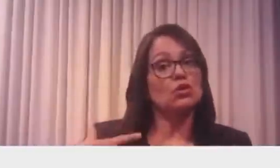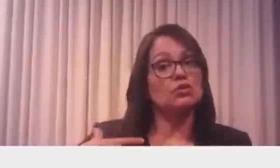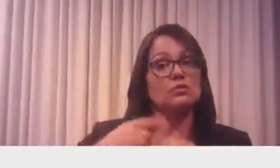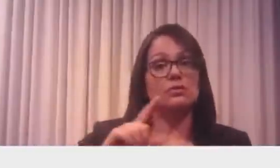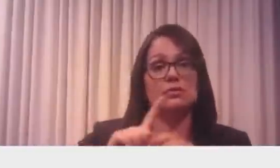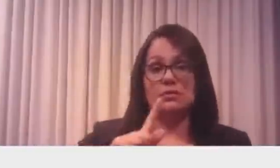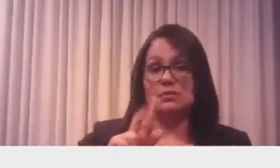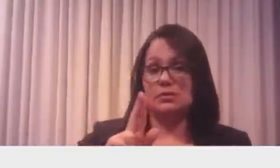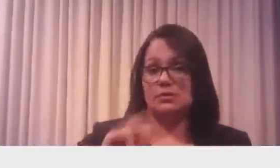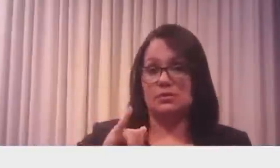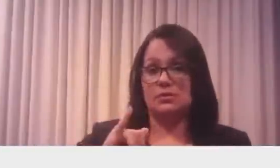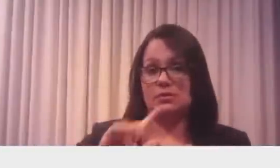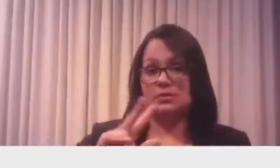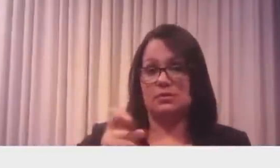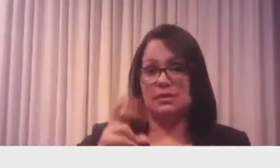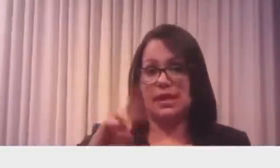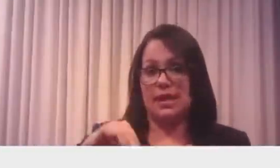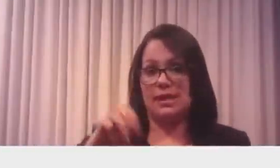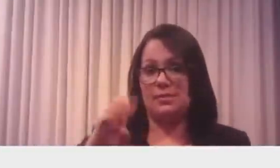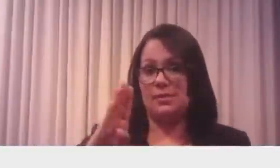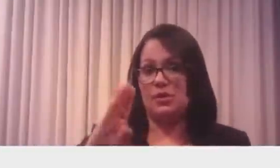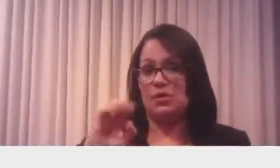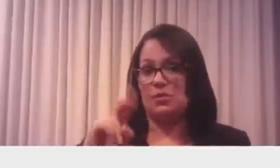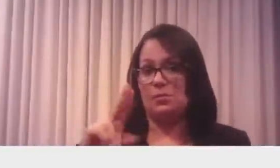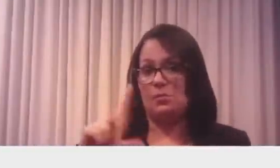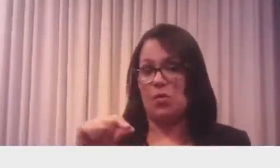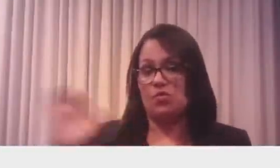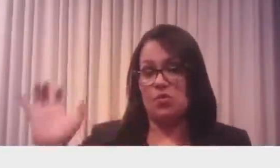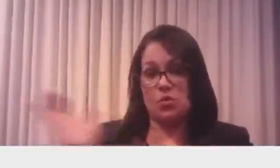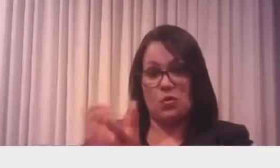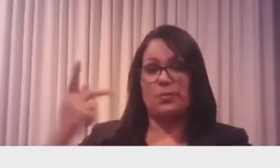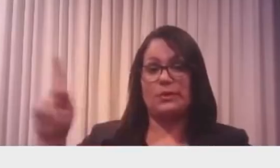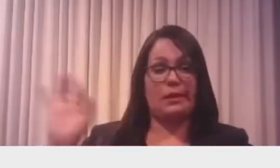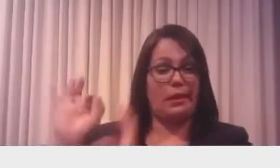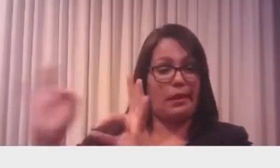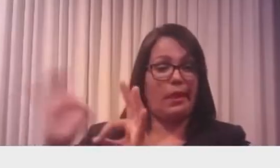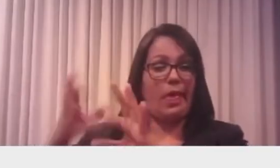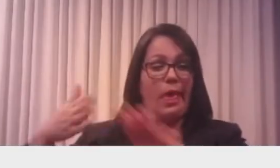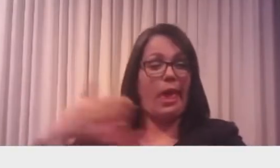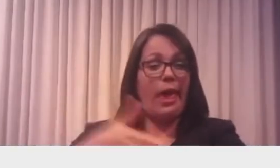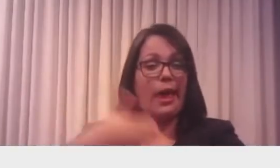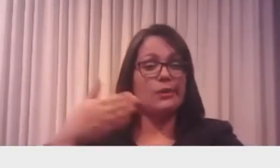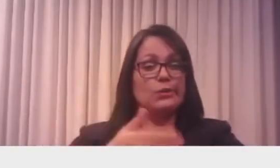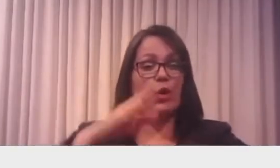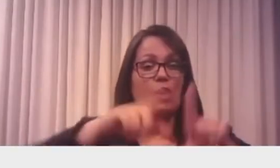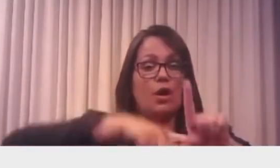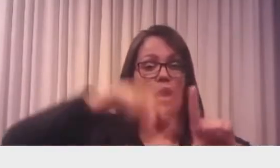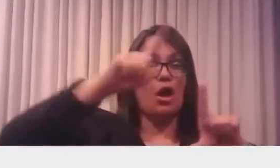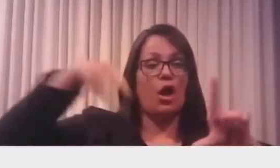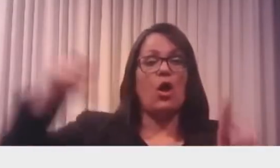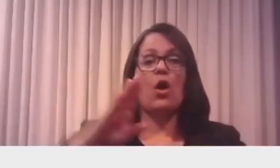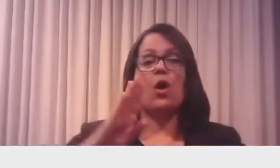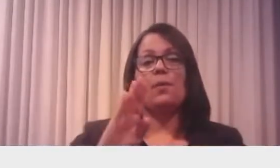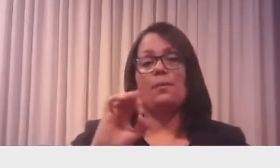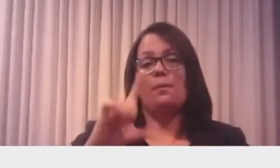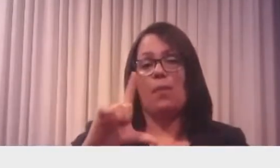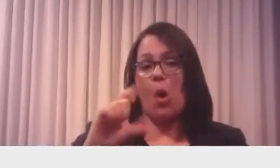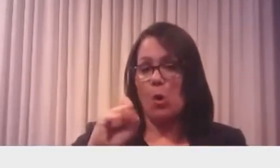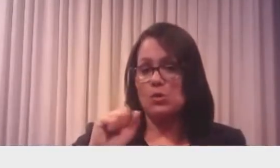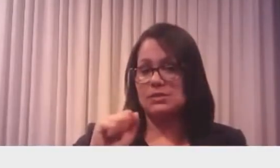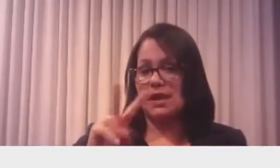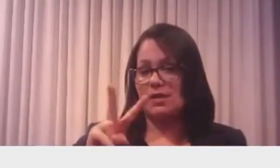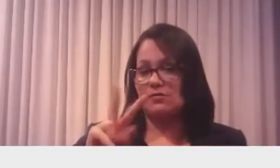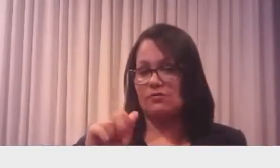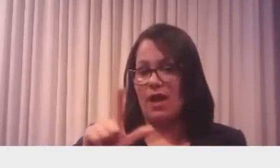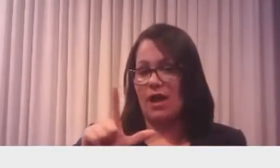Boulos e sua turminha de gente fina, invadindo a Bolsa de Valores de São Paulo. Eu já